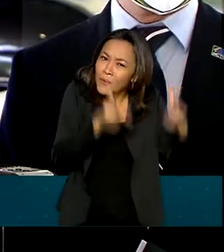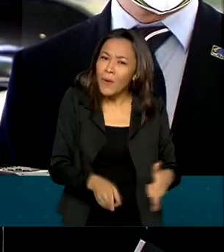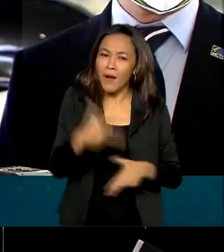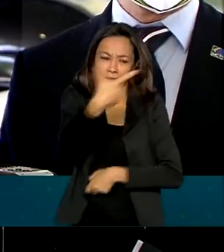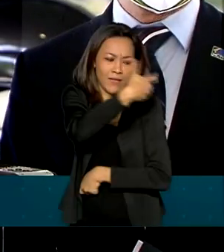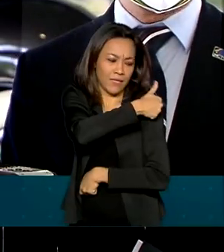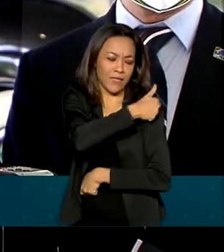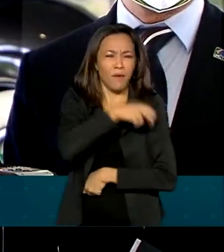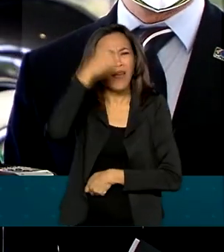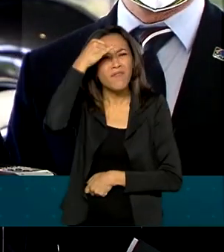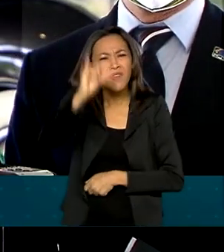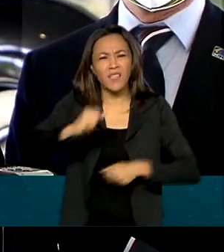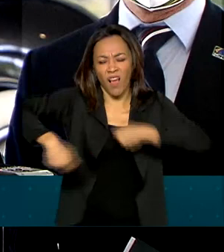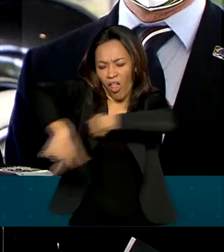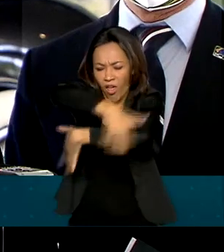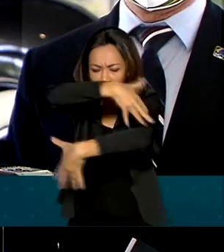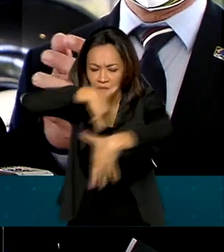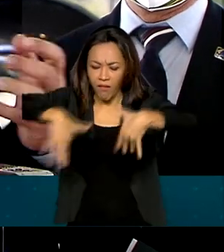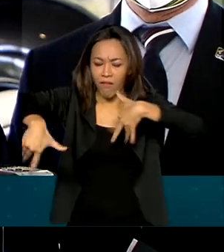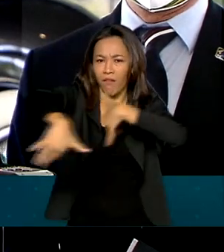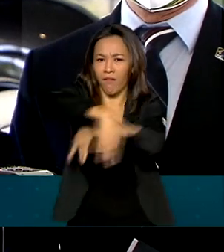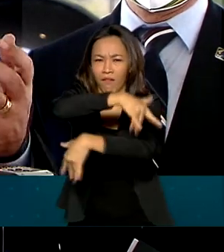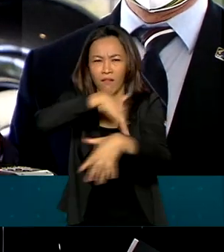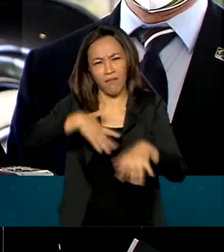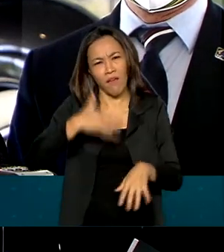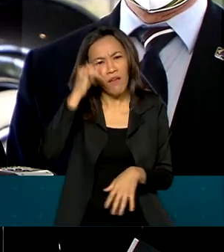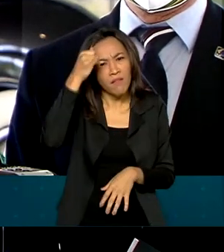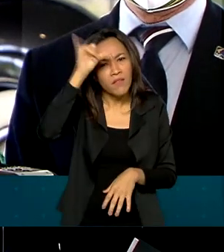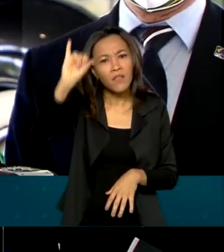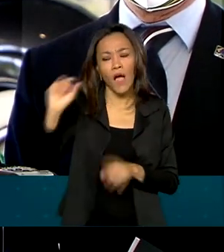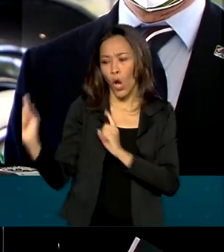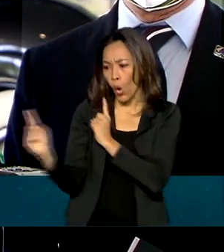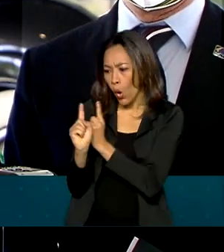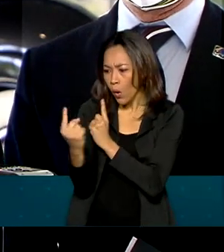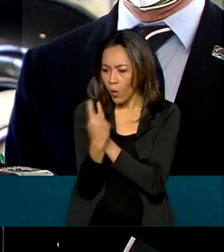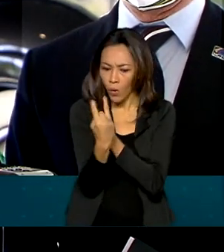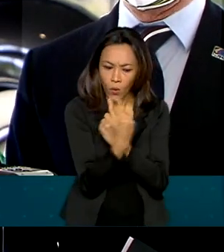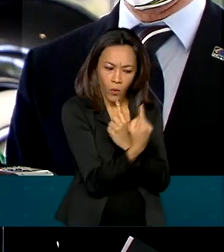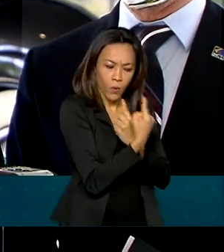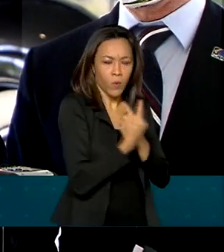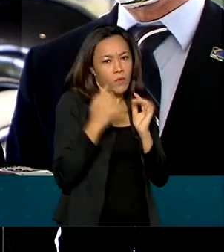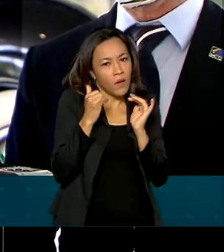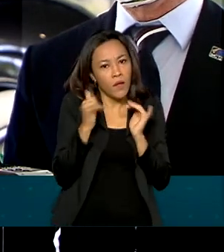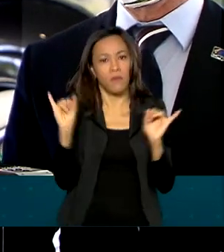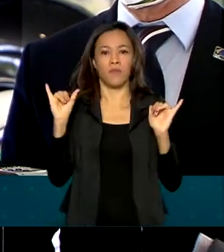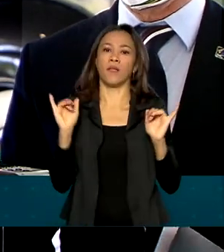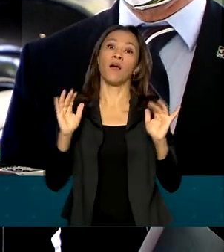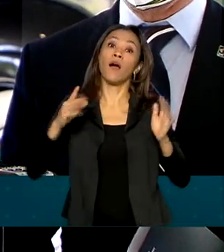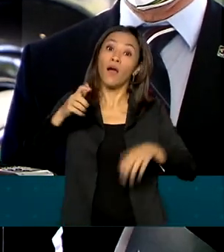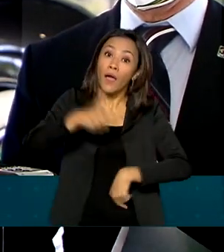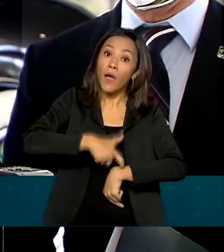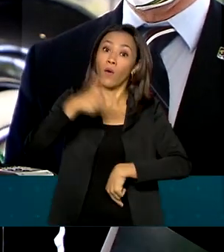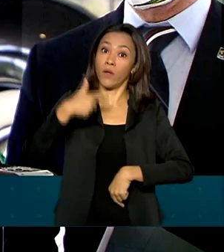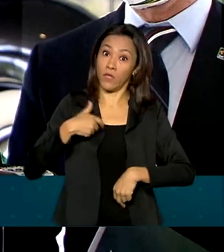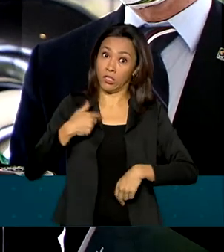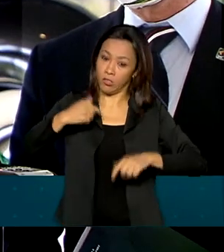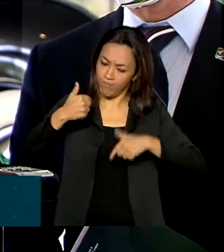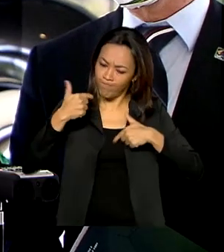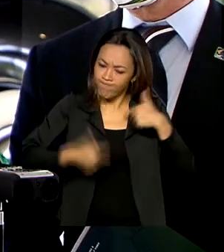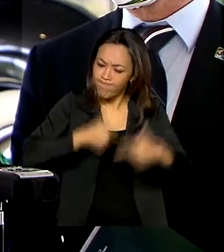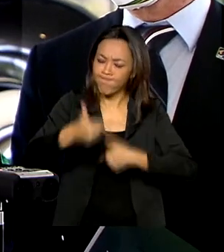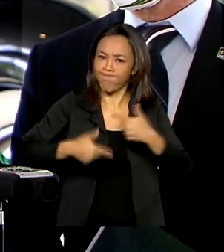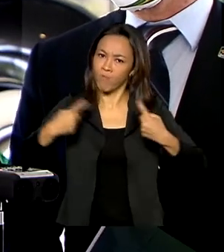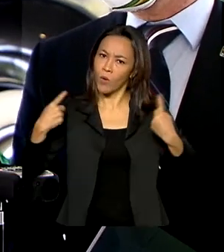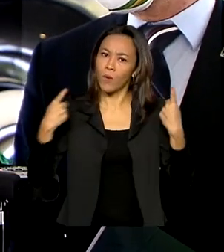Evitando aglomerações, evitando estar umas juntas às outras. É hora de combater a pandemia, é